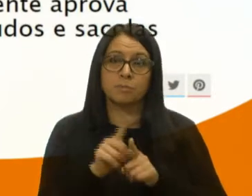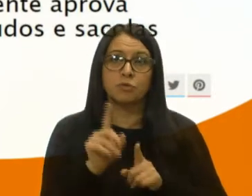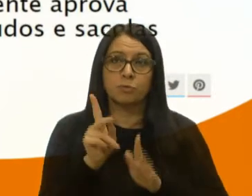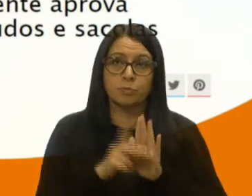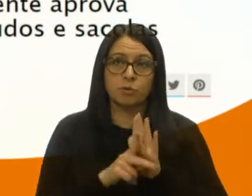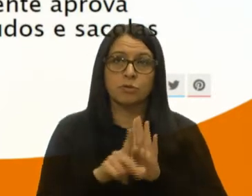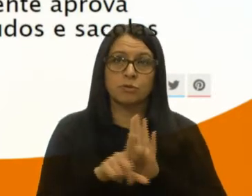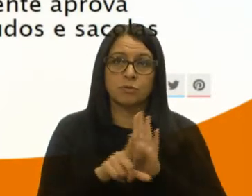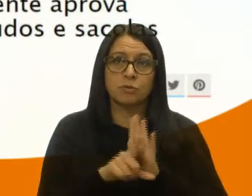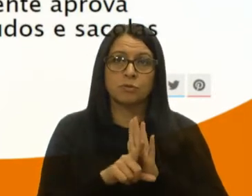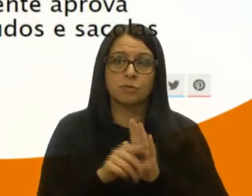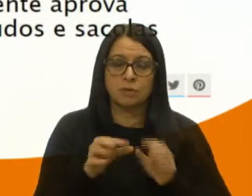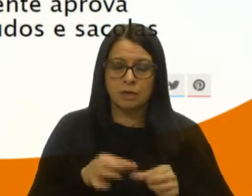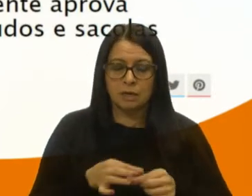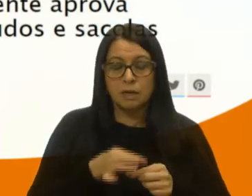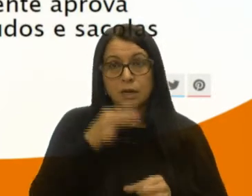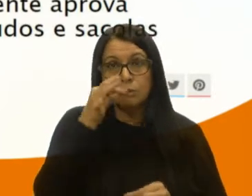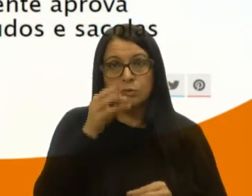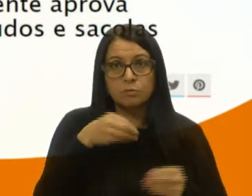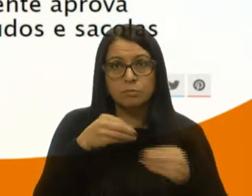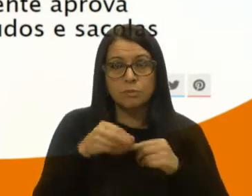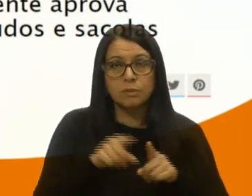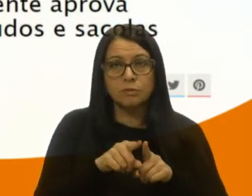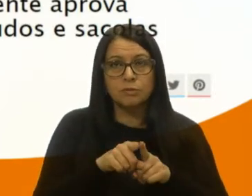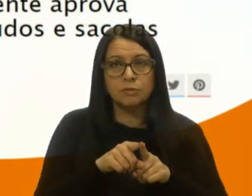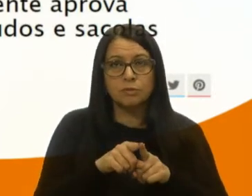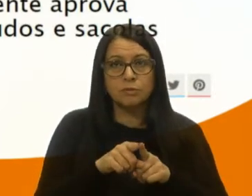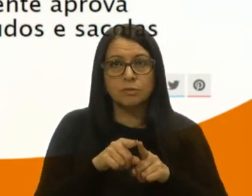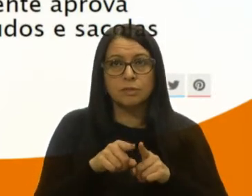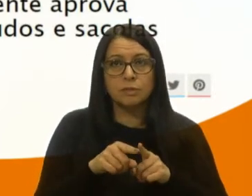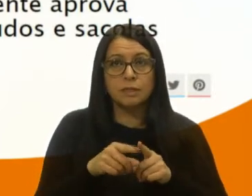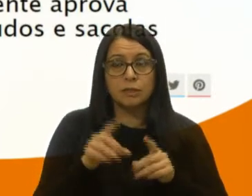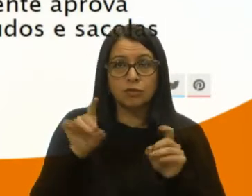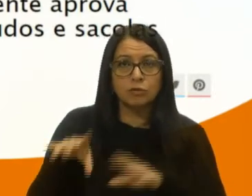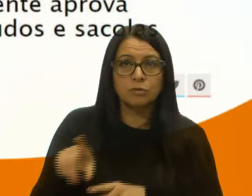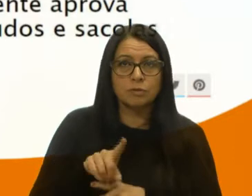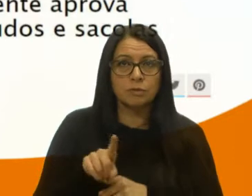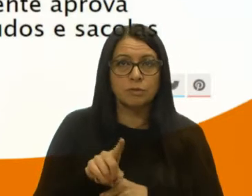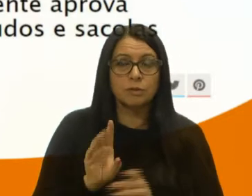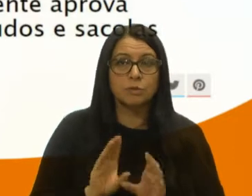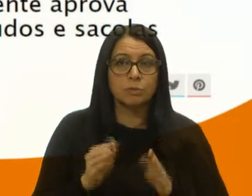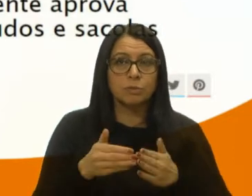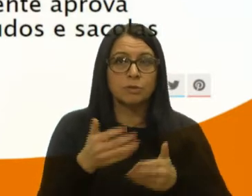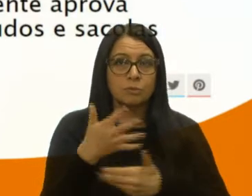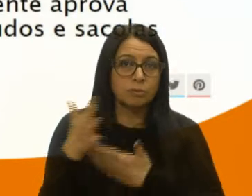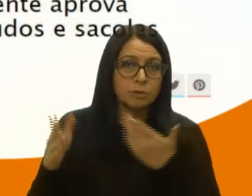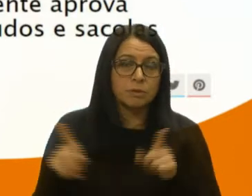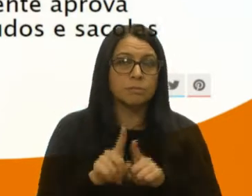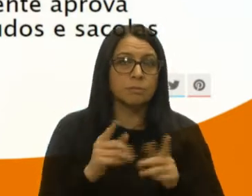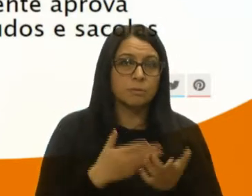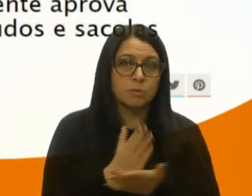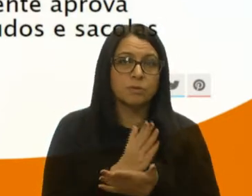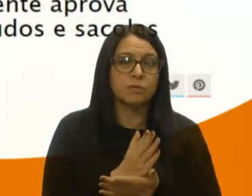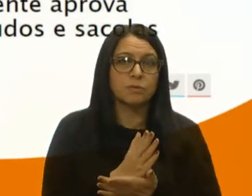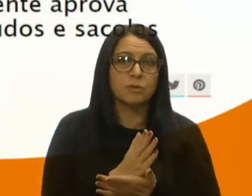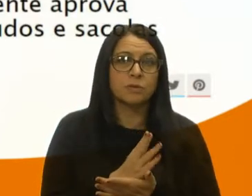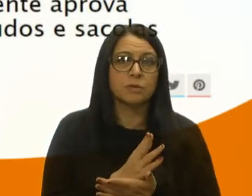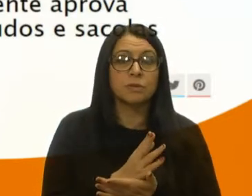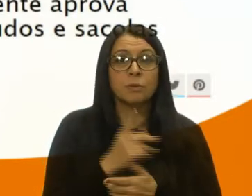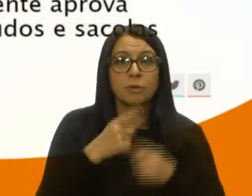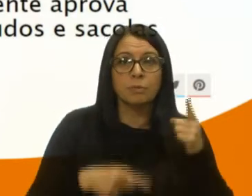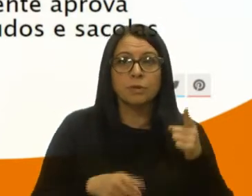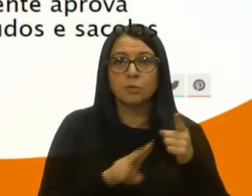projeto de lei proibindo os canudos plásticos descartáveis. A Comissão do Meio Ambiente também aprova a